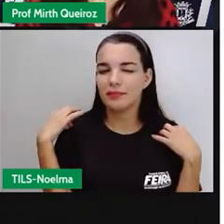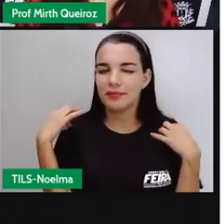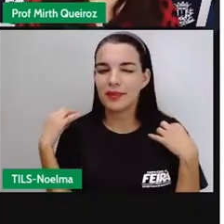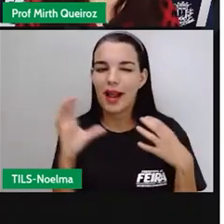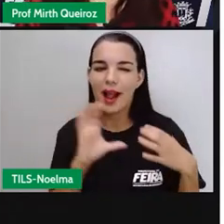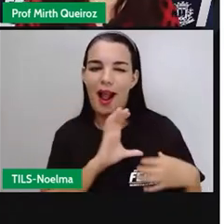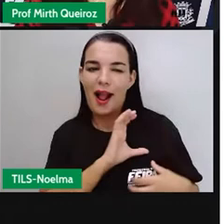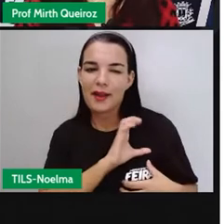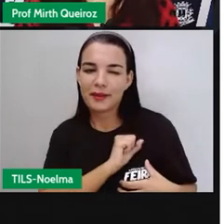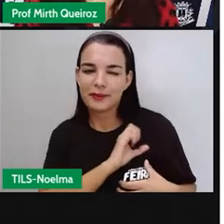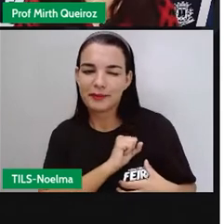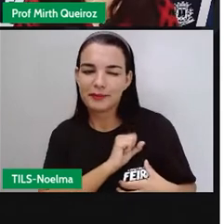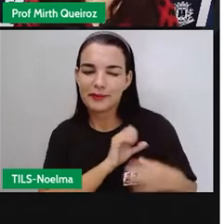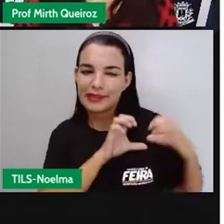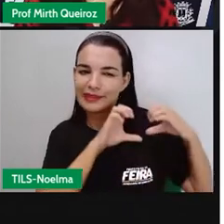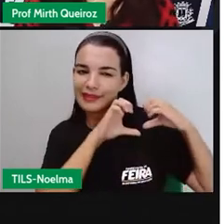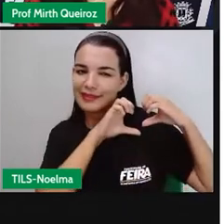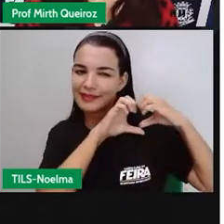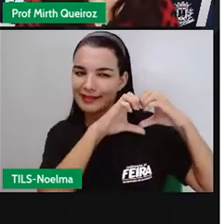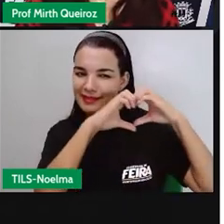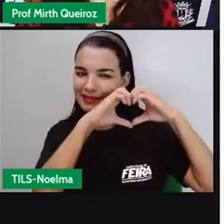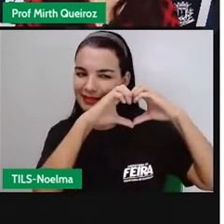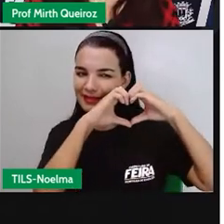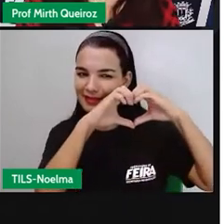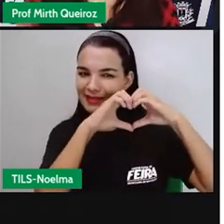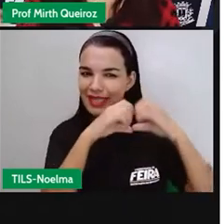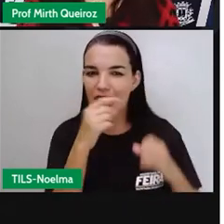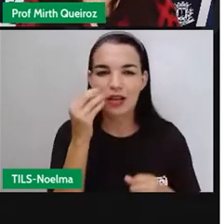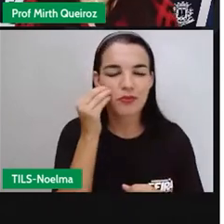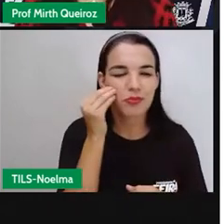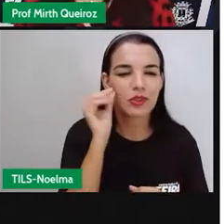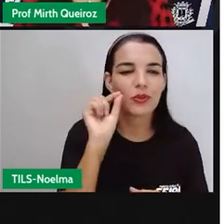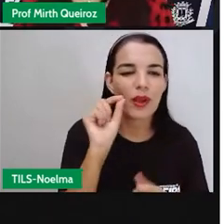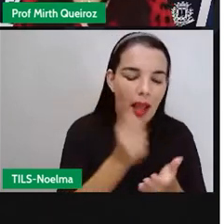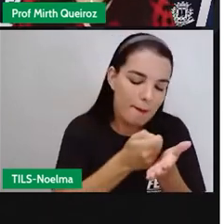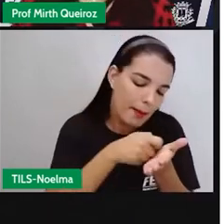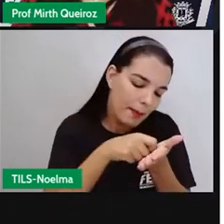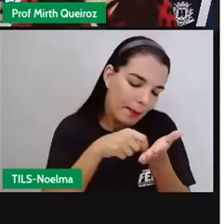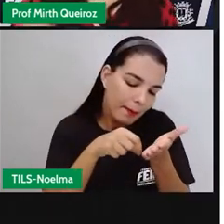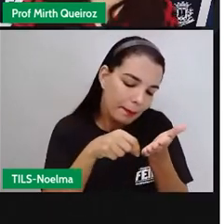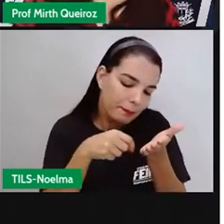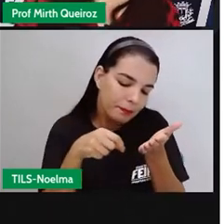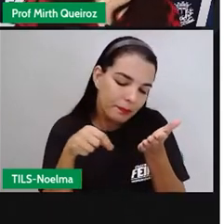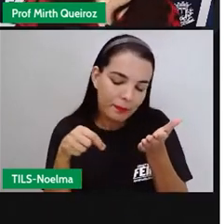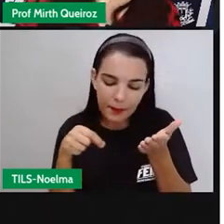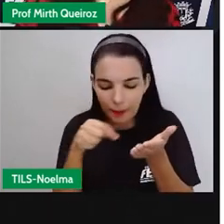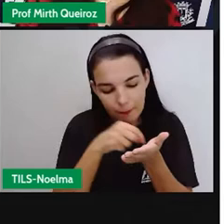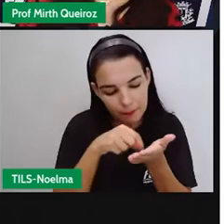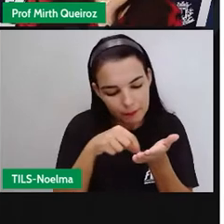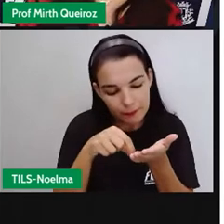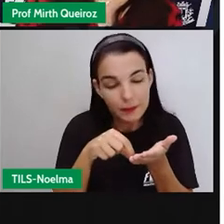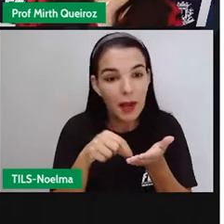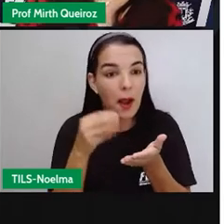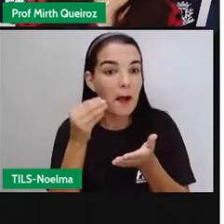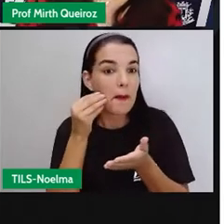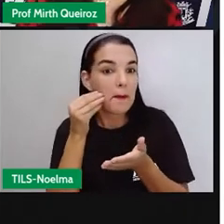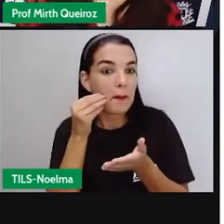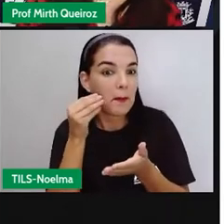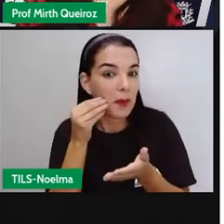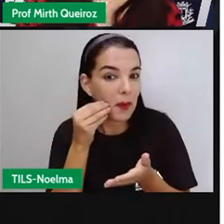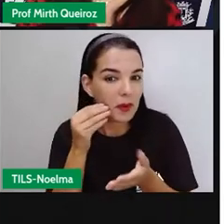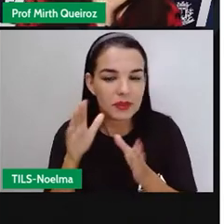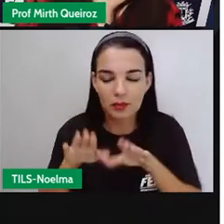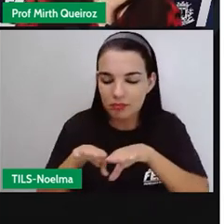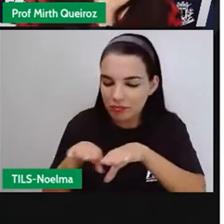elegante, geralmente é um cartãozinho que é feito, onde as pessoas vão até esse correio elegante, um local,